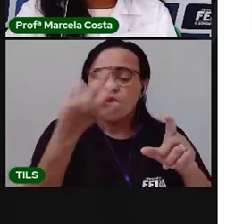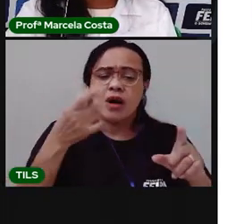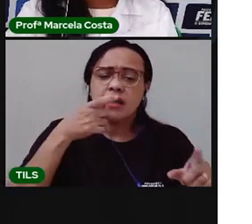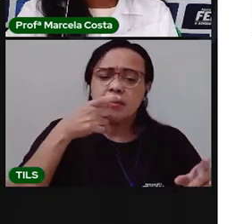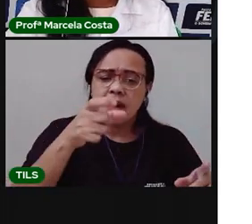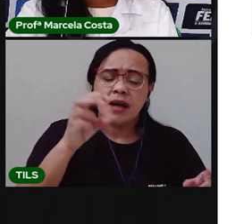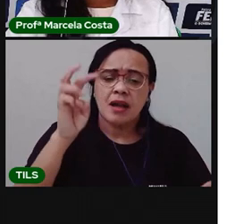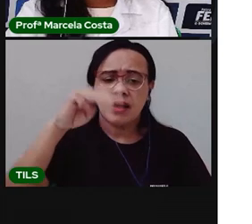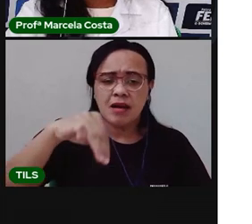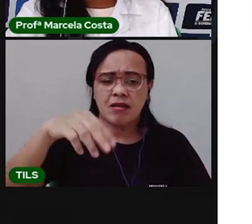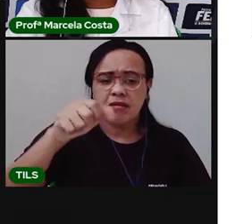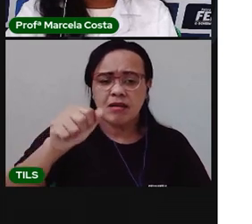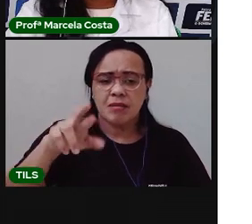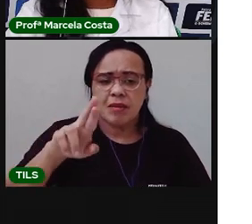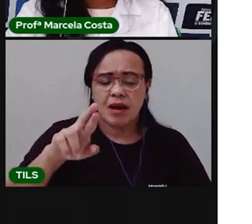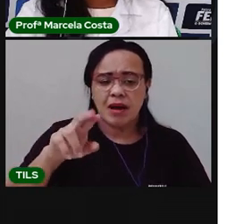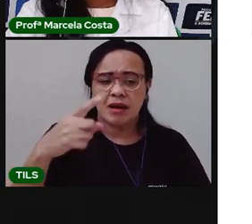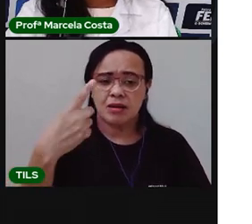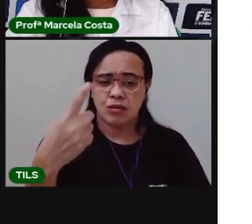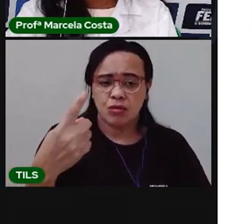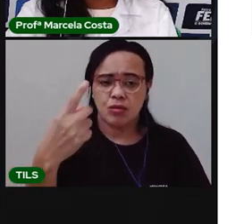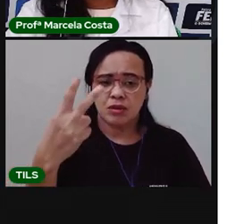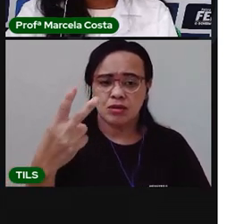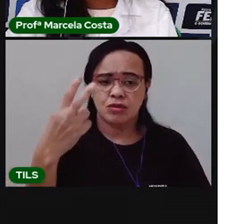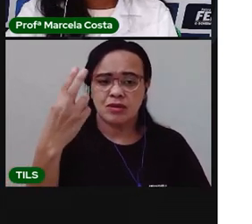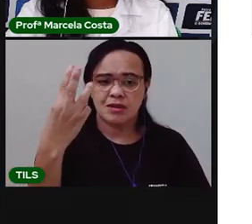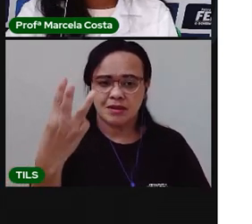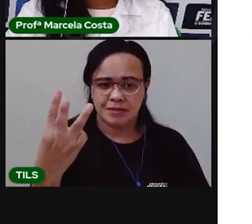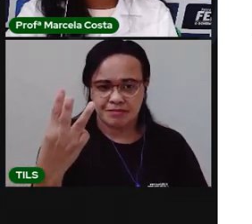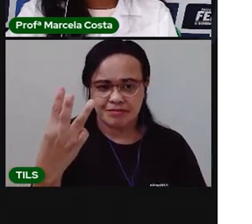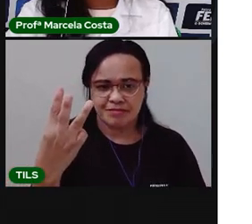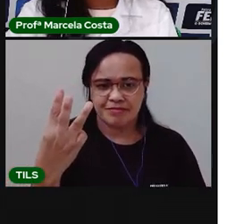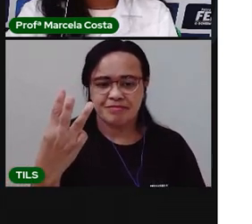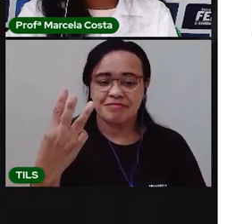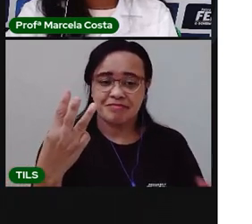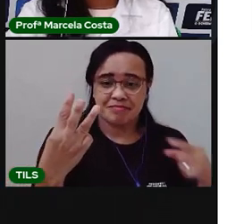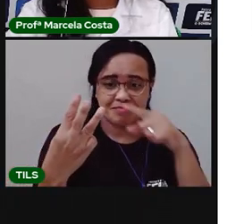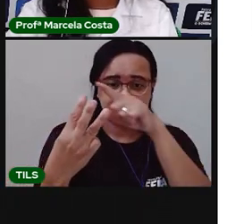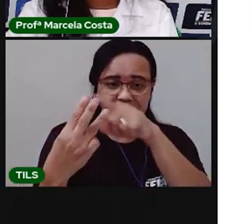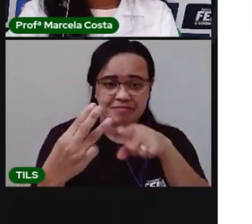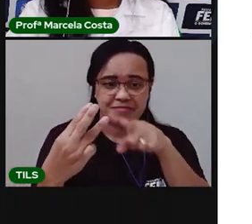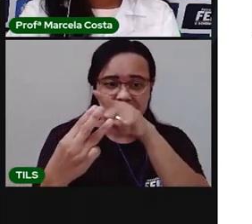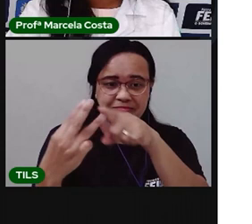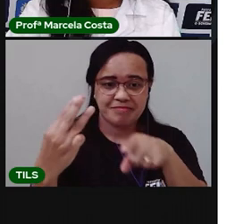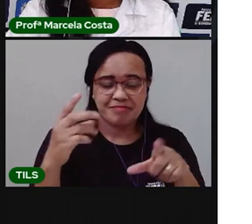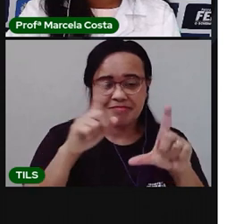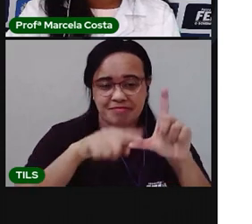Uma. Duas. Três. Três letras.